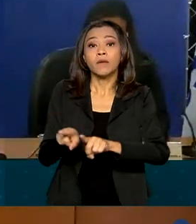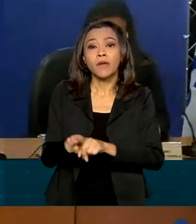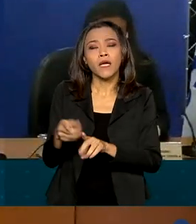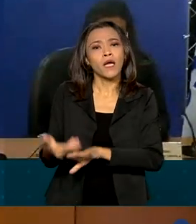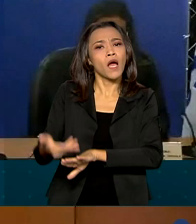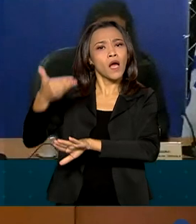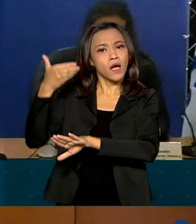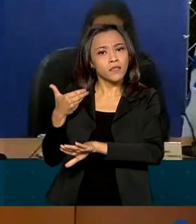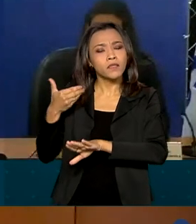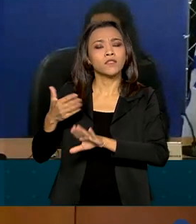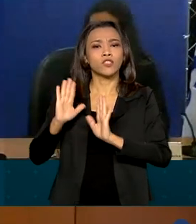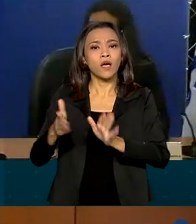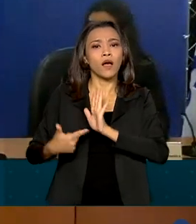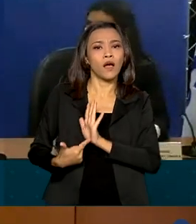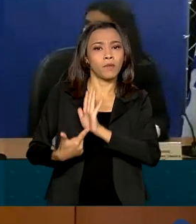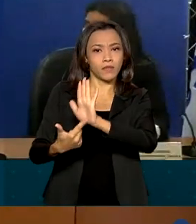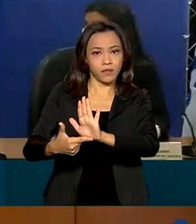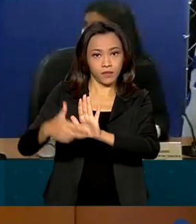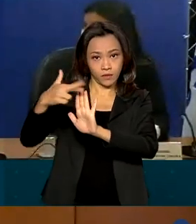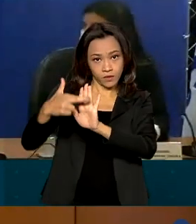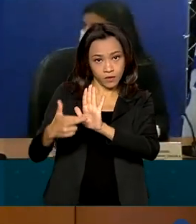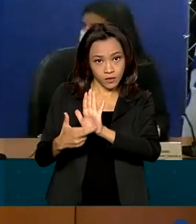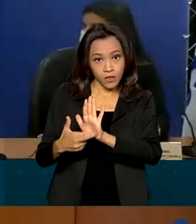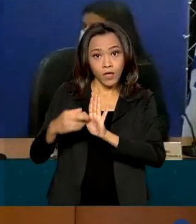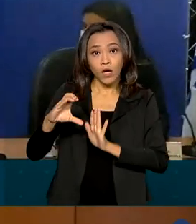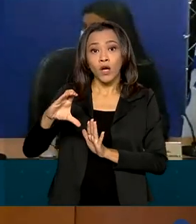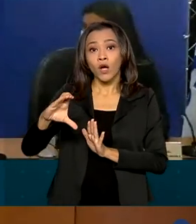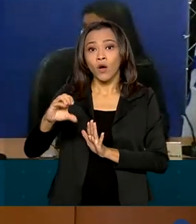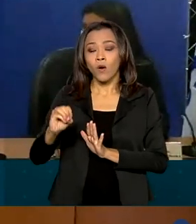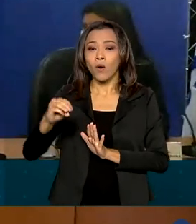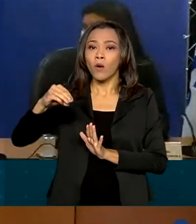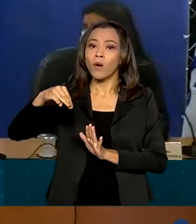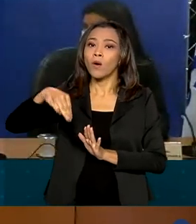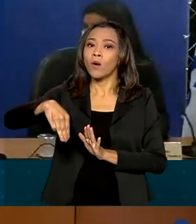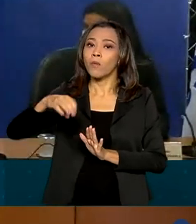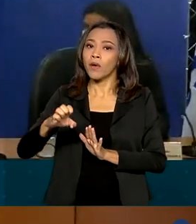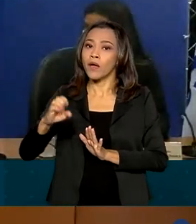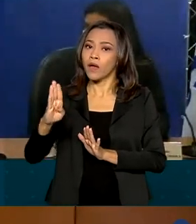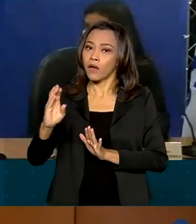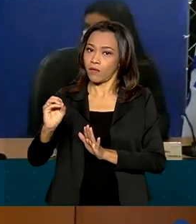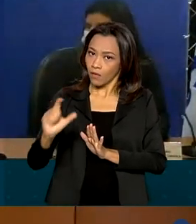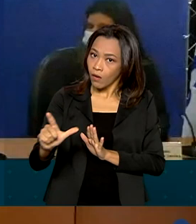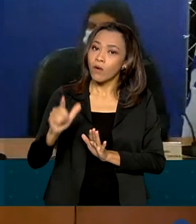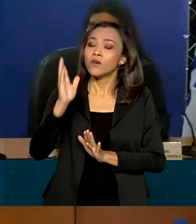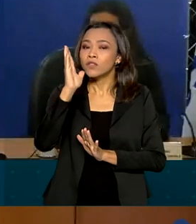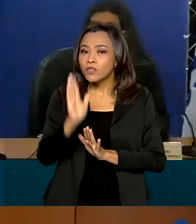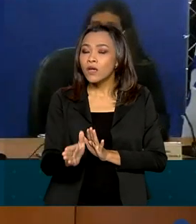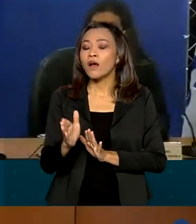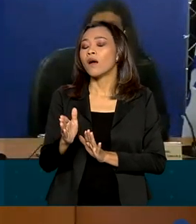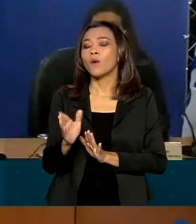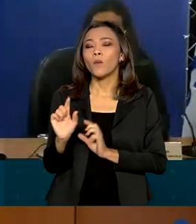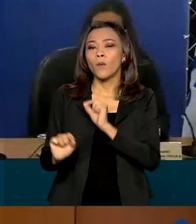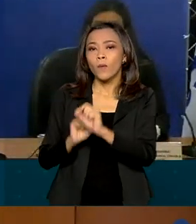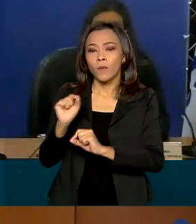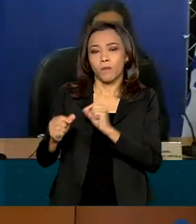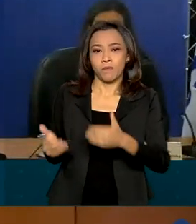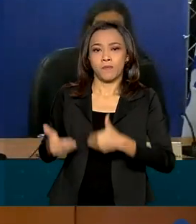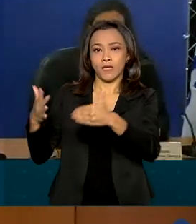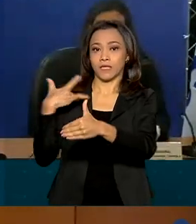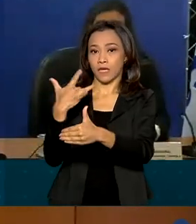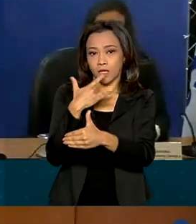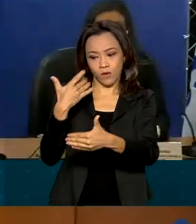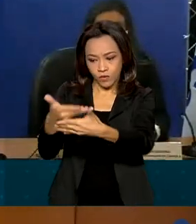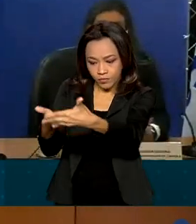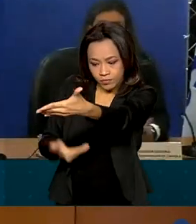apresentado pela Comebol. Cabe ao Ministério da Saúde a avaliação desses